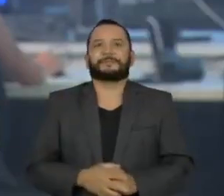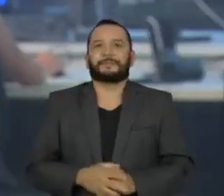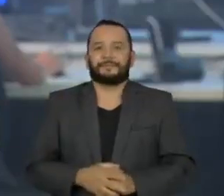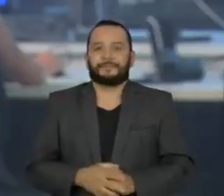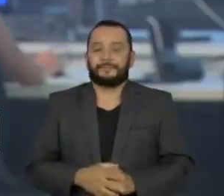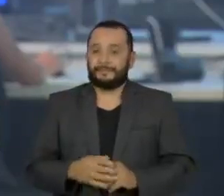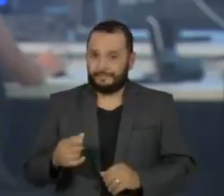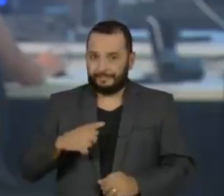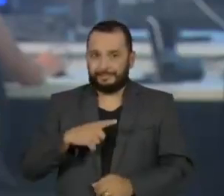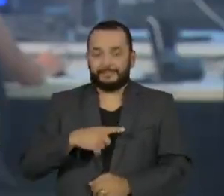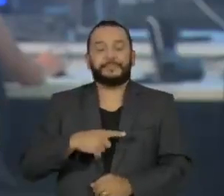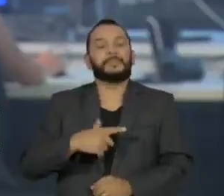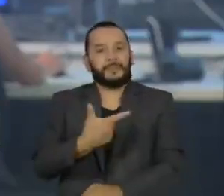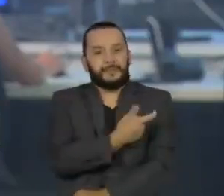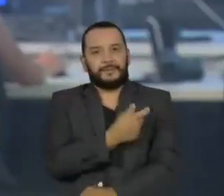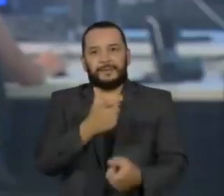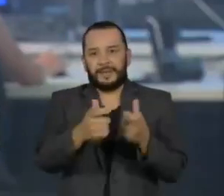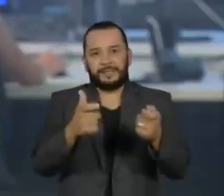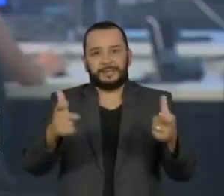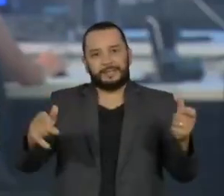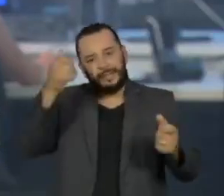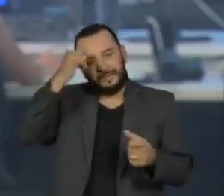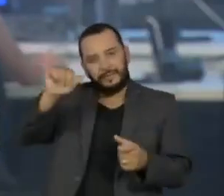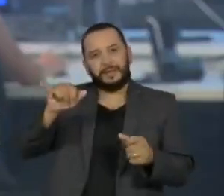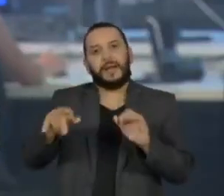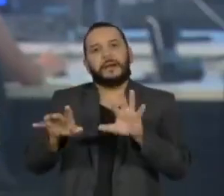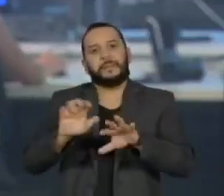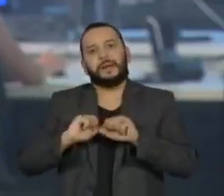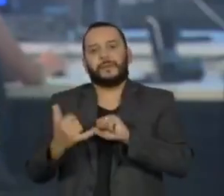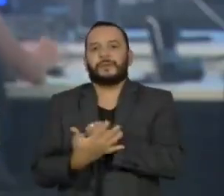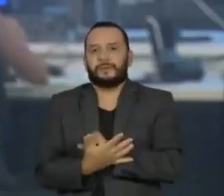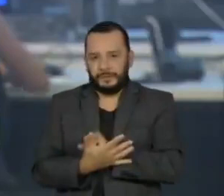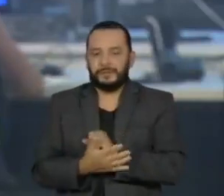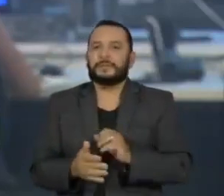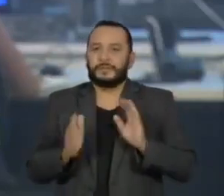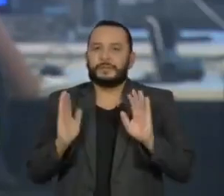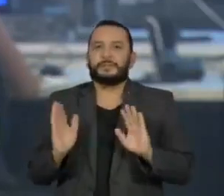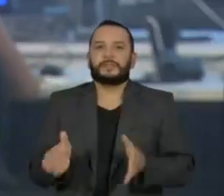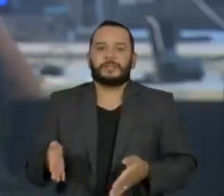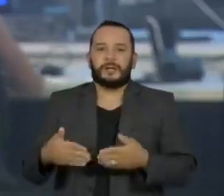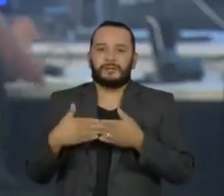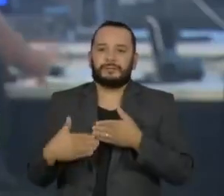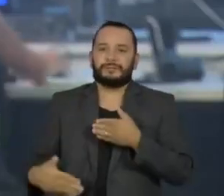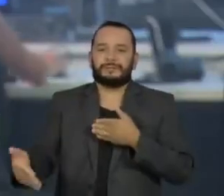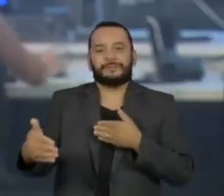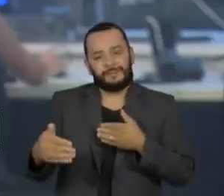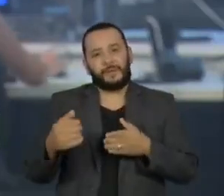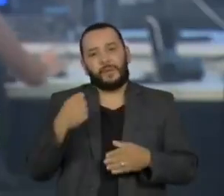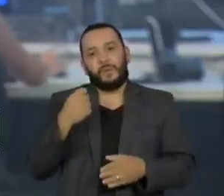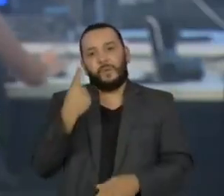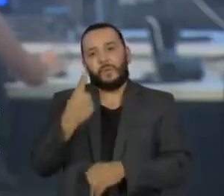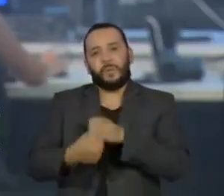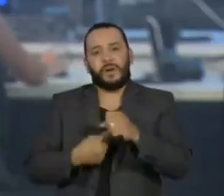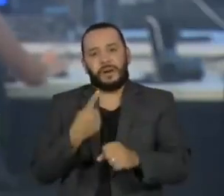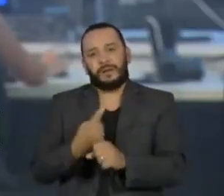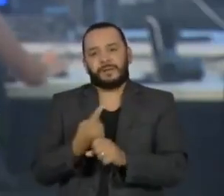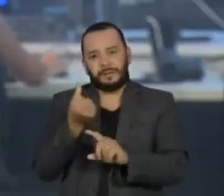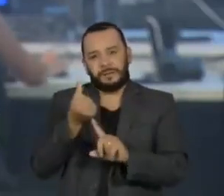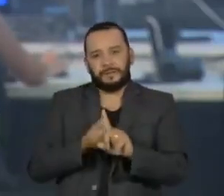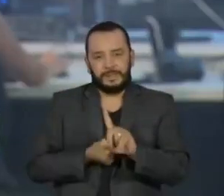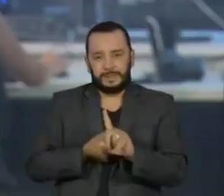Com a vacinação em massa contra a covid-19, prevista para acontecer em até um ano e meio, em